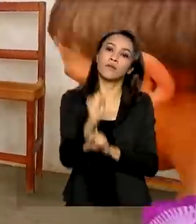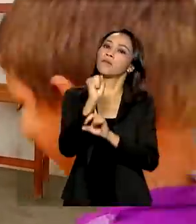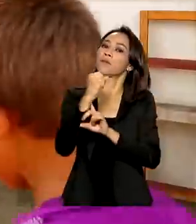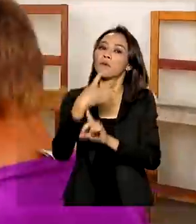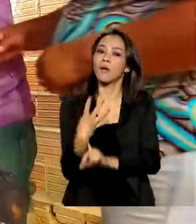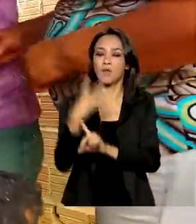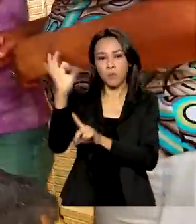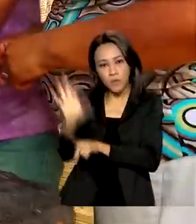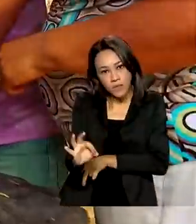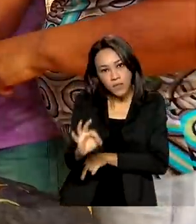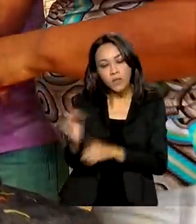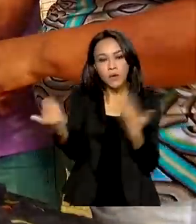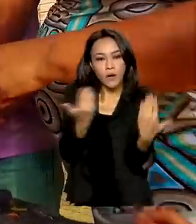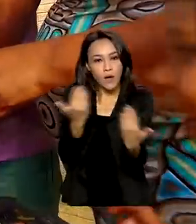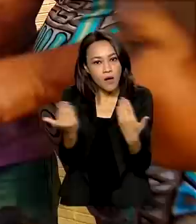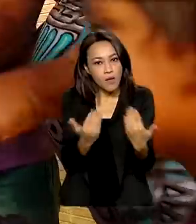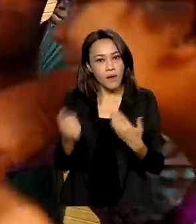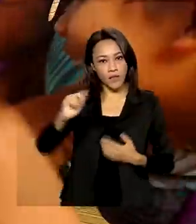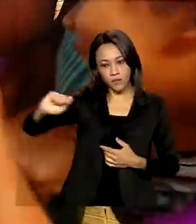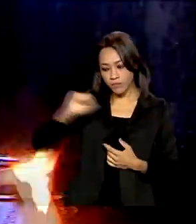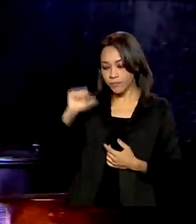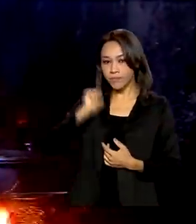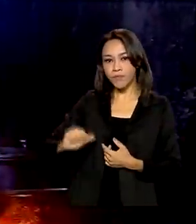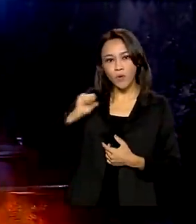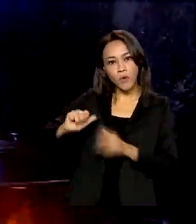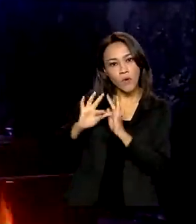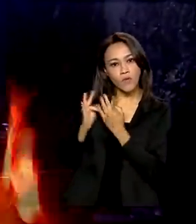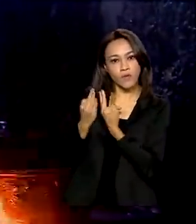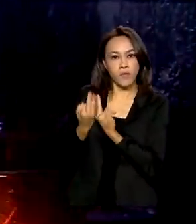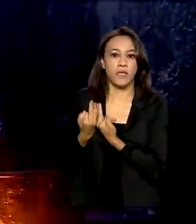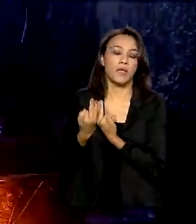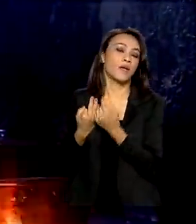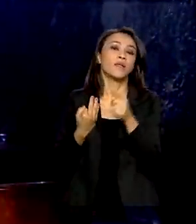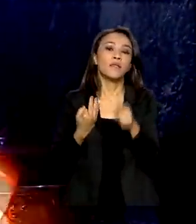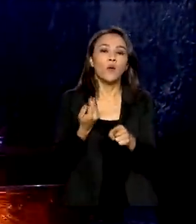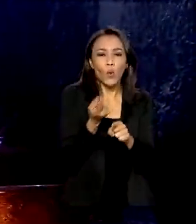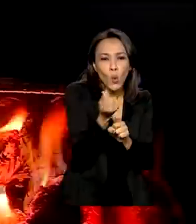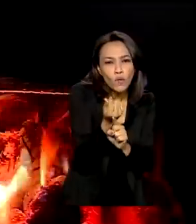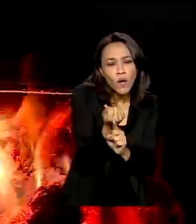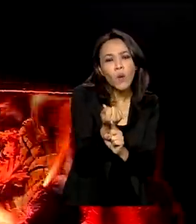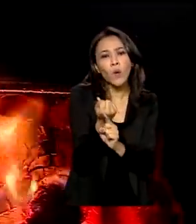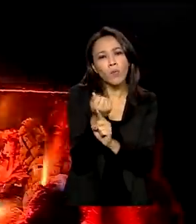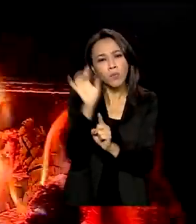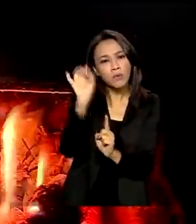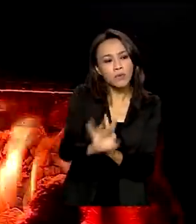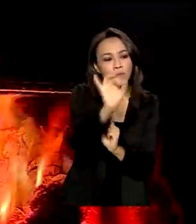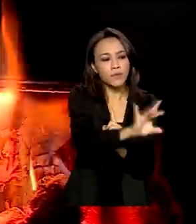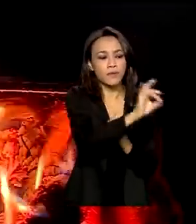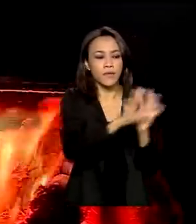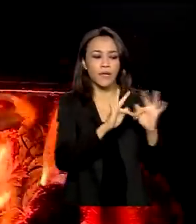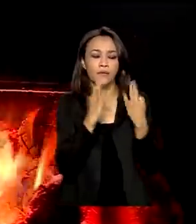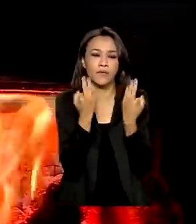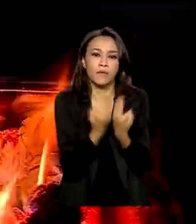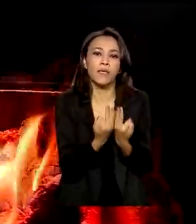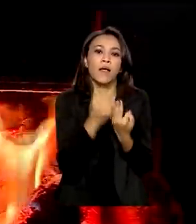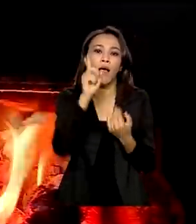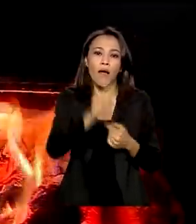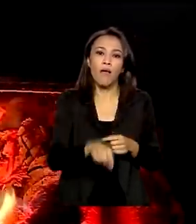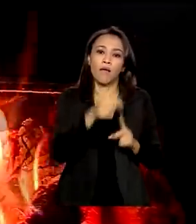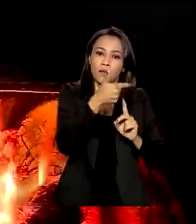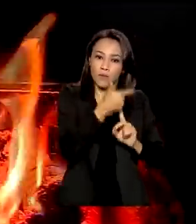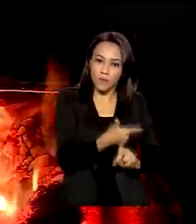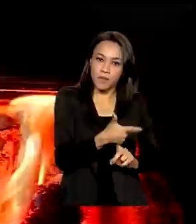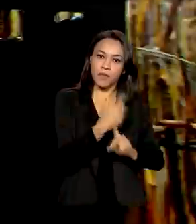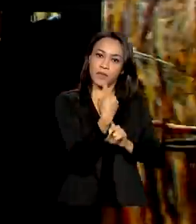% em relação ao Bolsa Família. Assim, o valor médio a ser pago às famílias passa a ser de R$